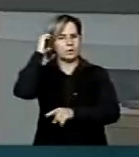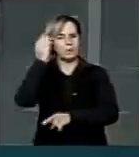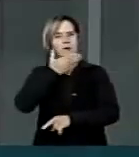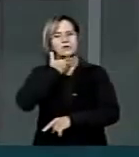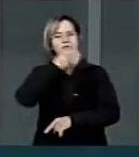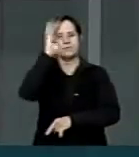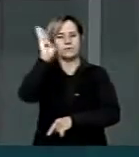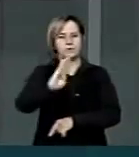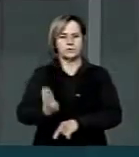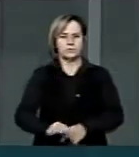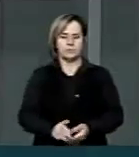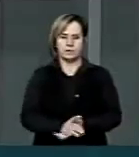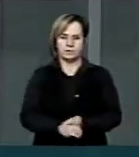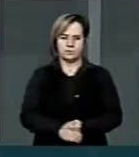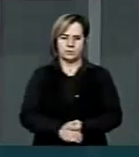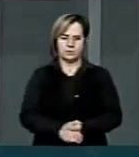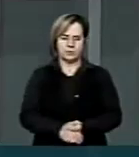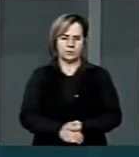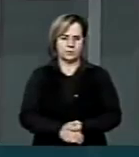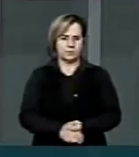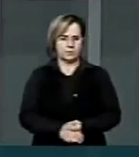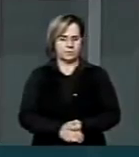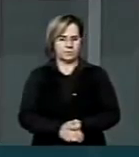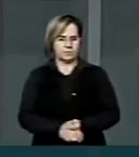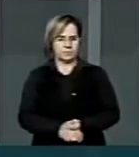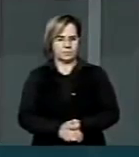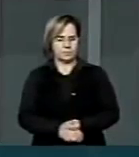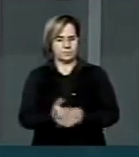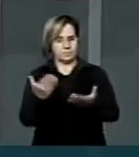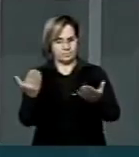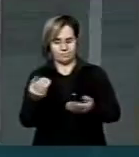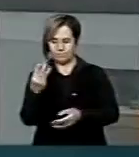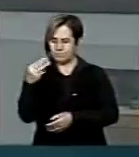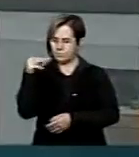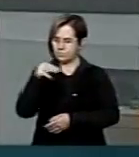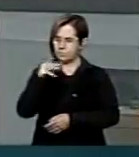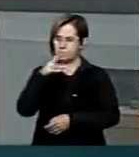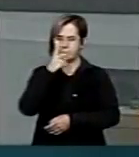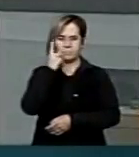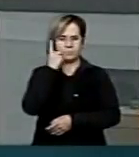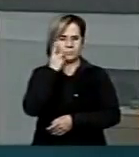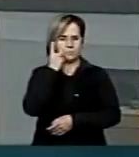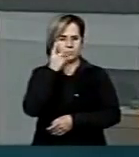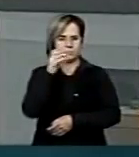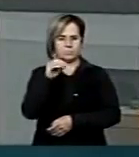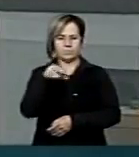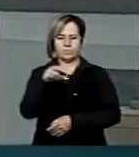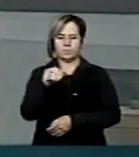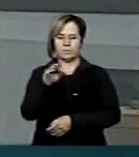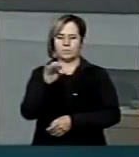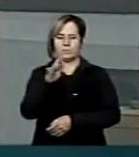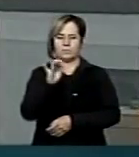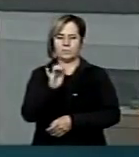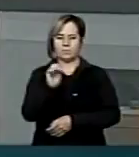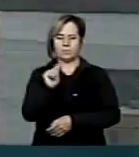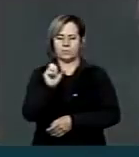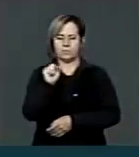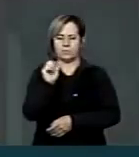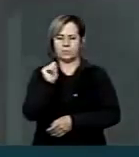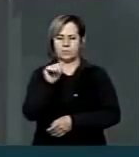Presidente. No período dos três minutos, concedo a palavra ao iluso deputado Honóvo de Santo Agostino,